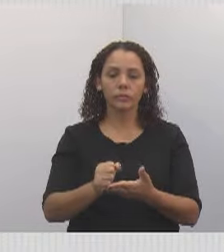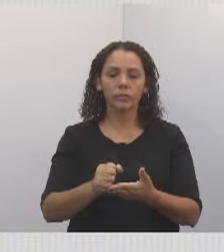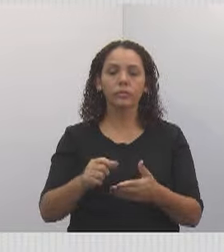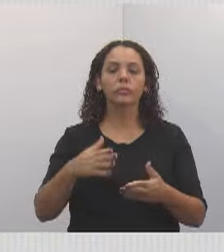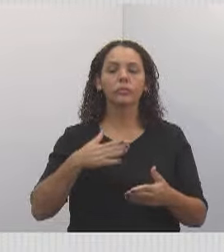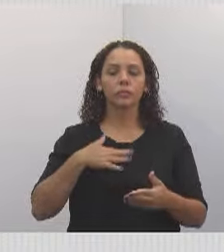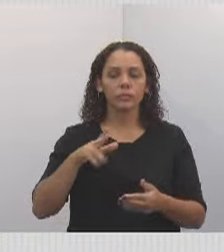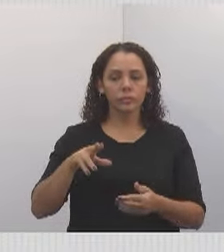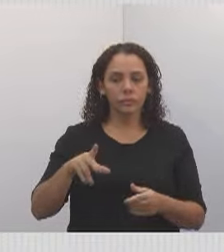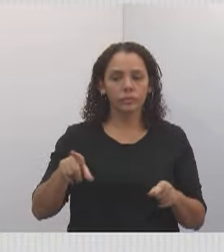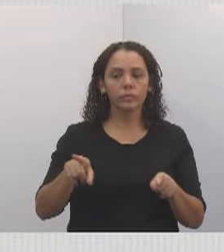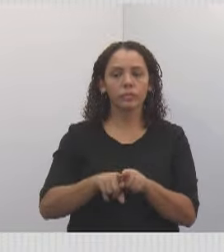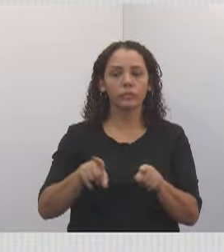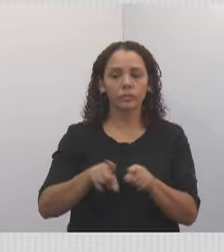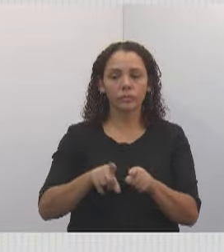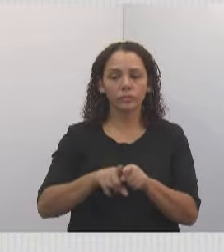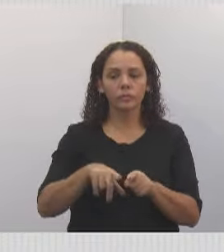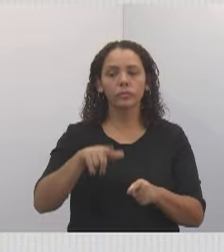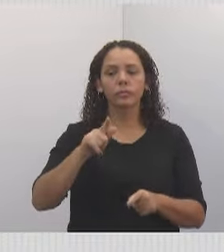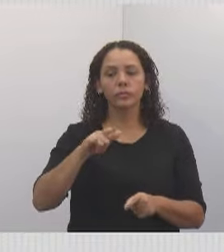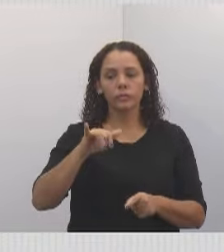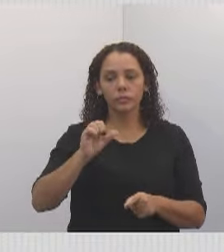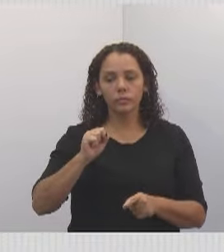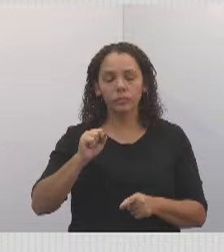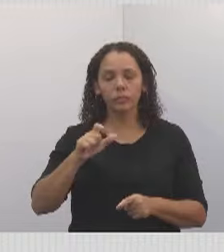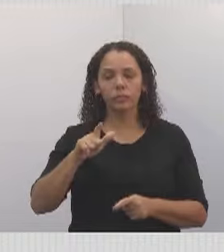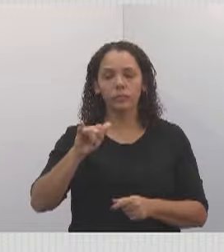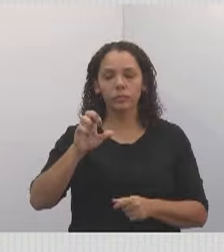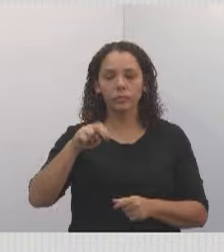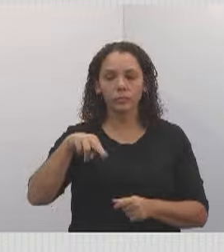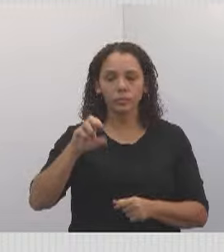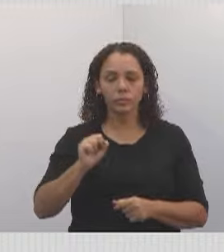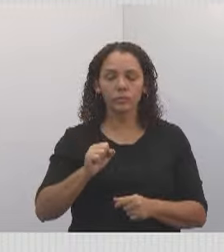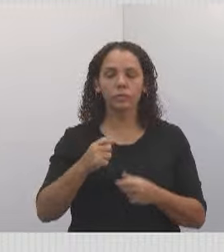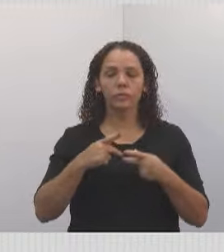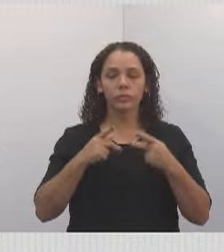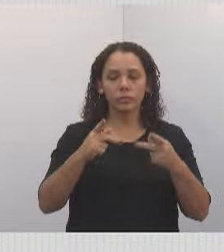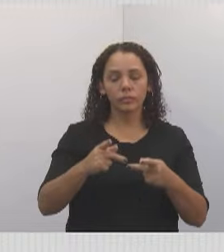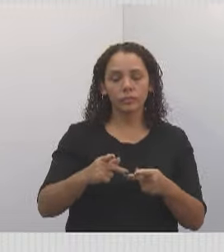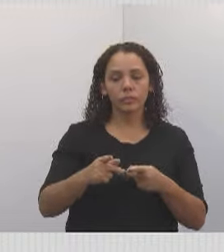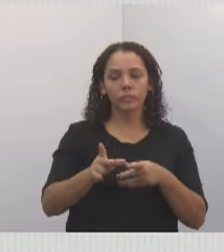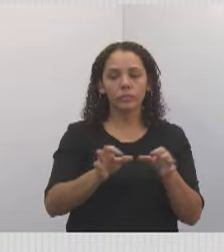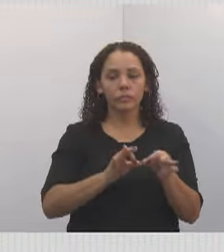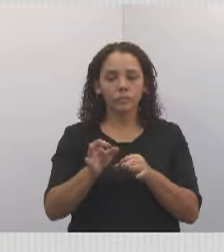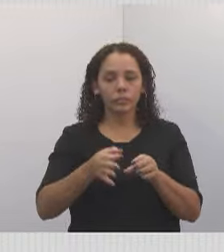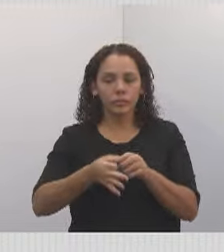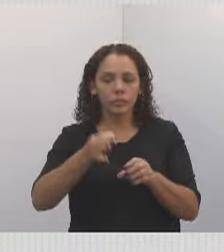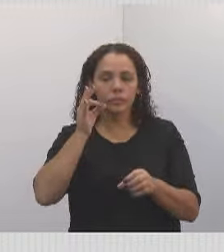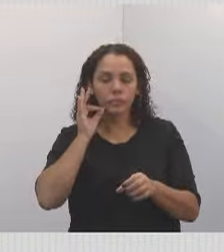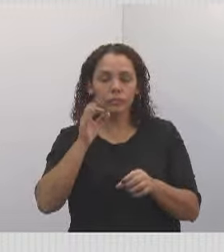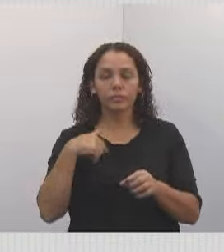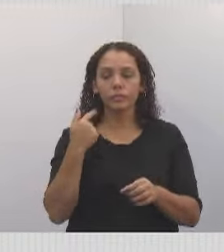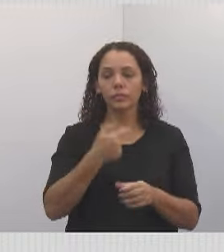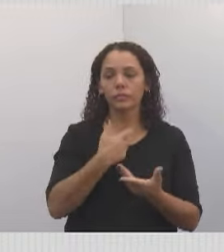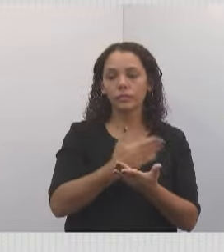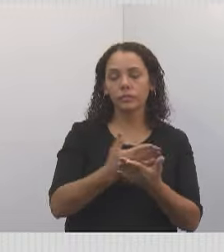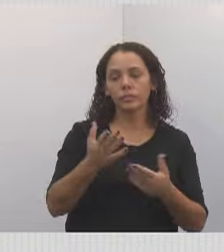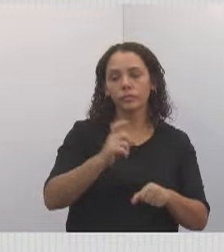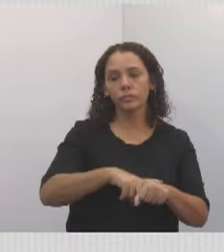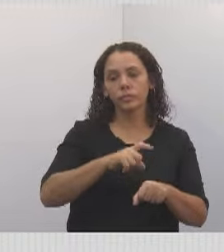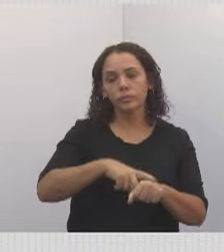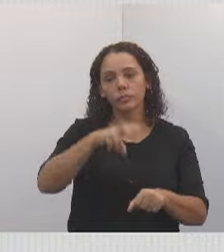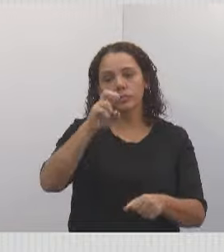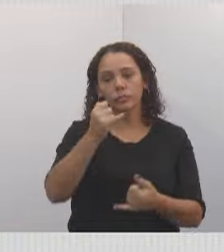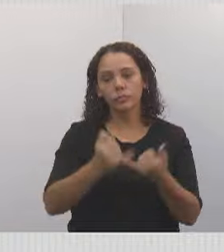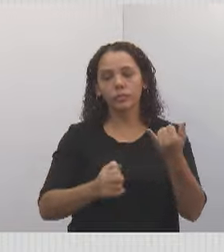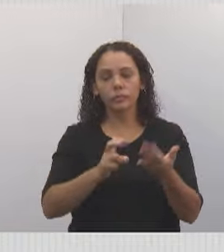que é minha irmã de comunidade, que fez o convite para eu estar na cozinha com ela, ajudando no café. Então, nós estávamos lá a partir das 5h30 da manhã,